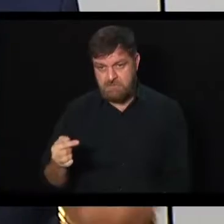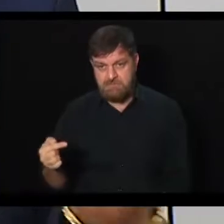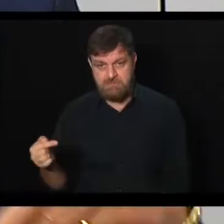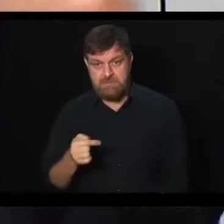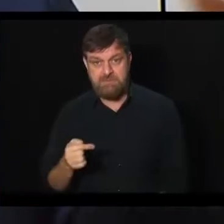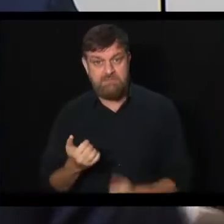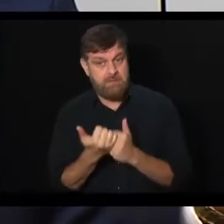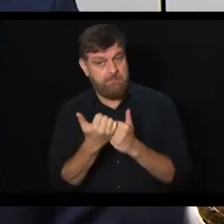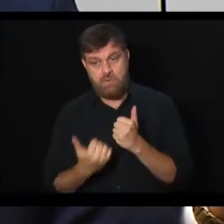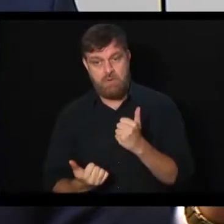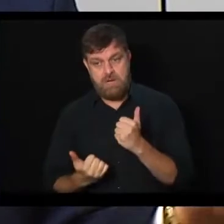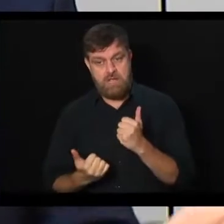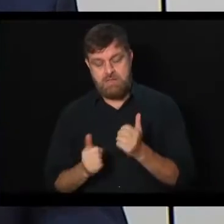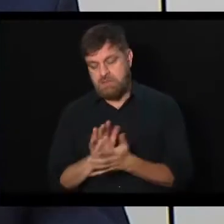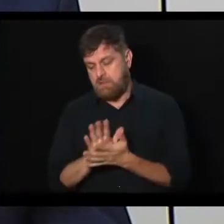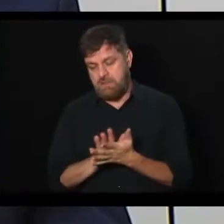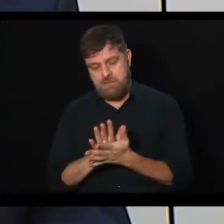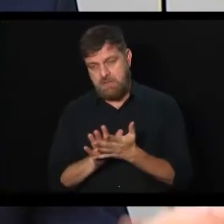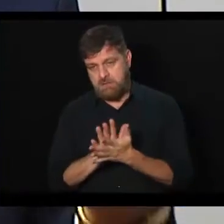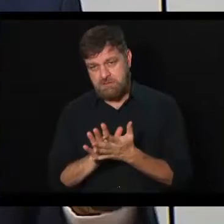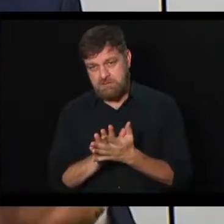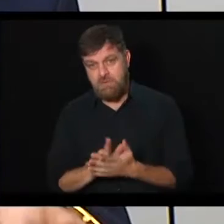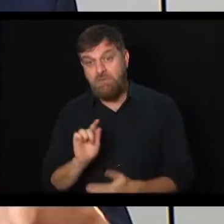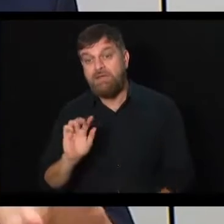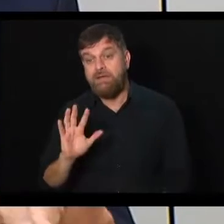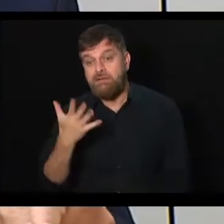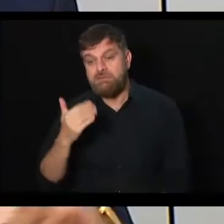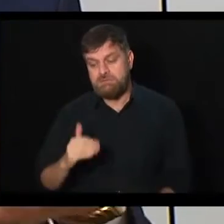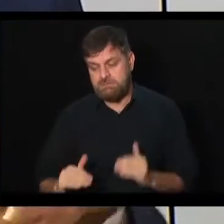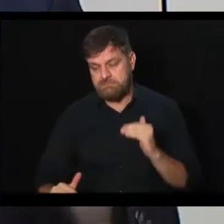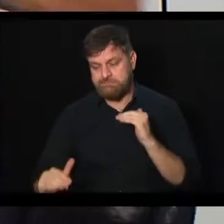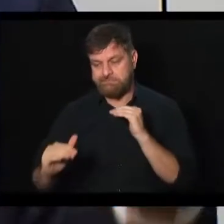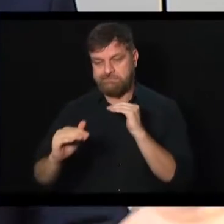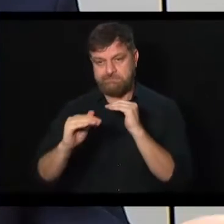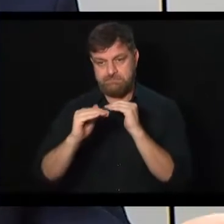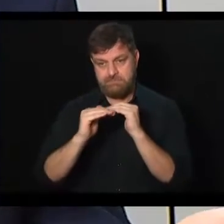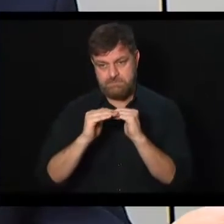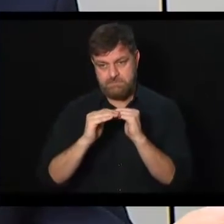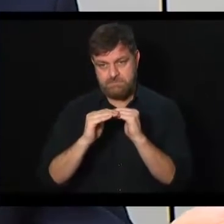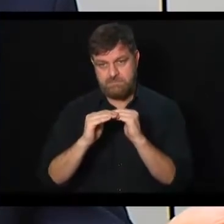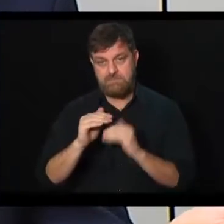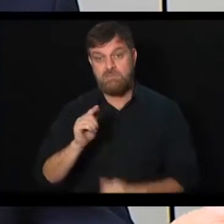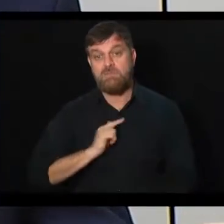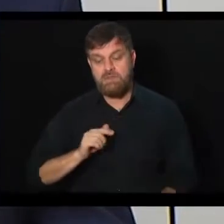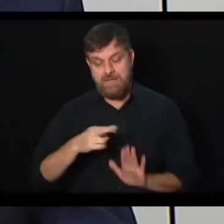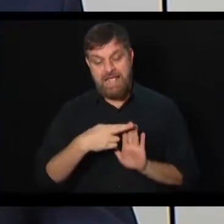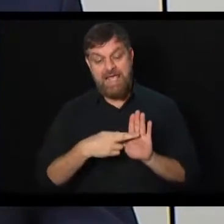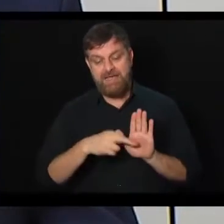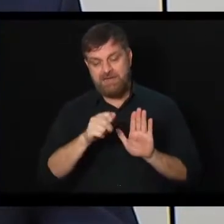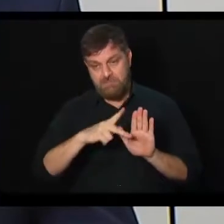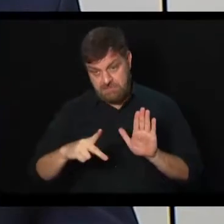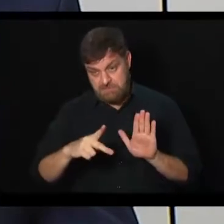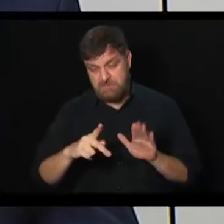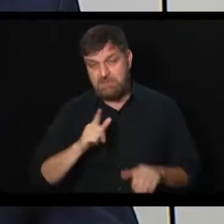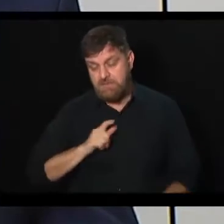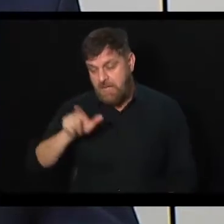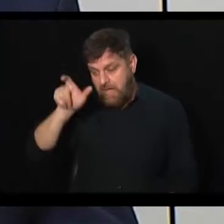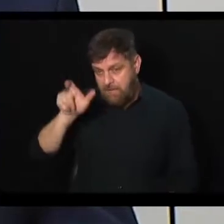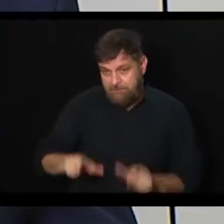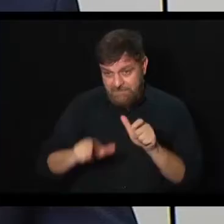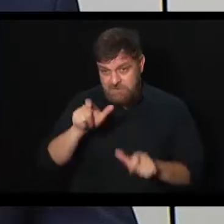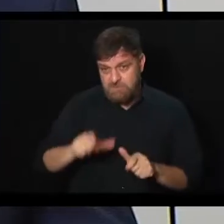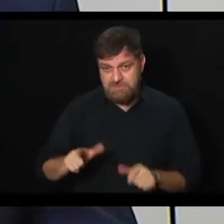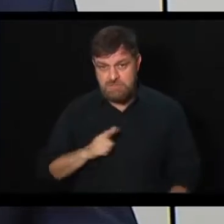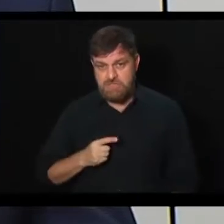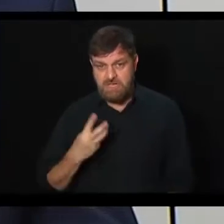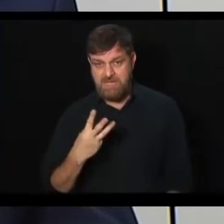piorou e não vai piorar. O que veio da igualdade, está vindo da igualdade dessa reforma, é que aqueles que se aposentavam